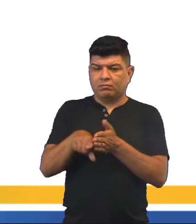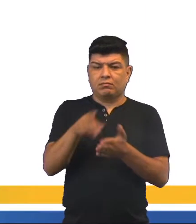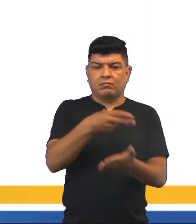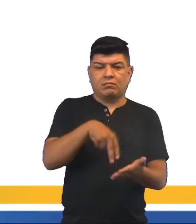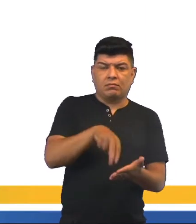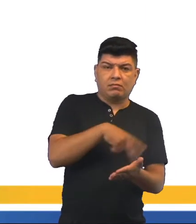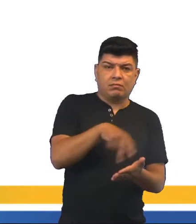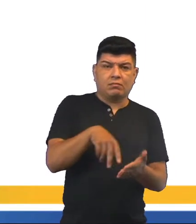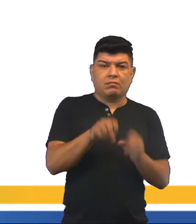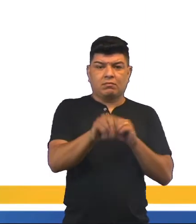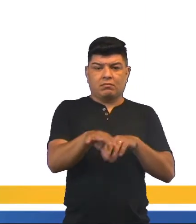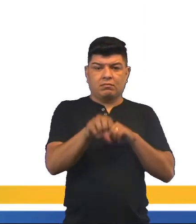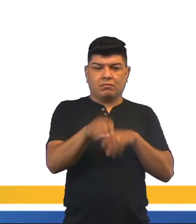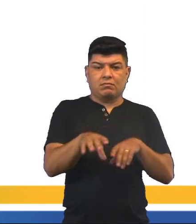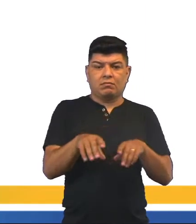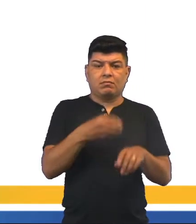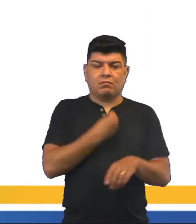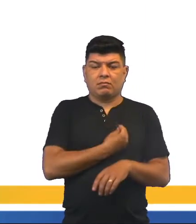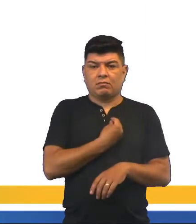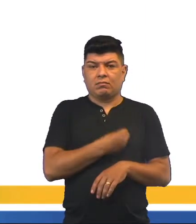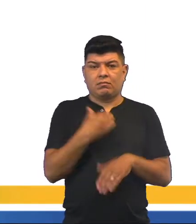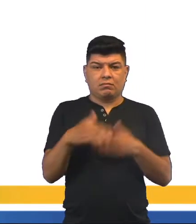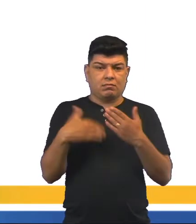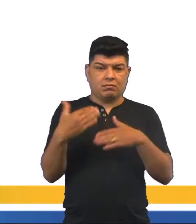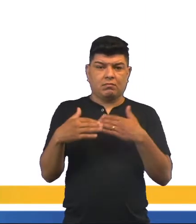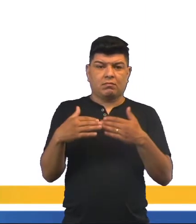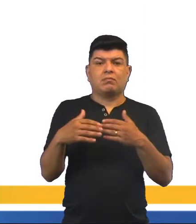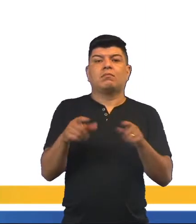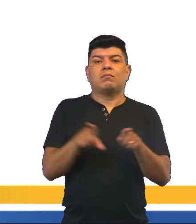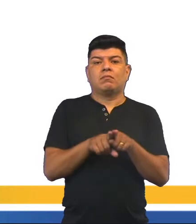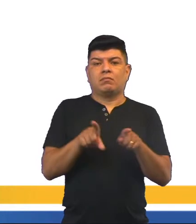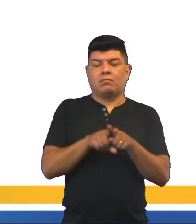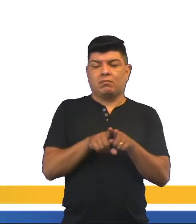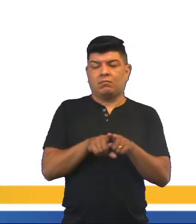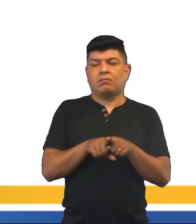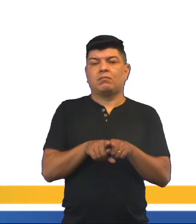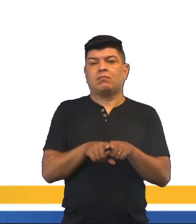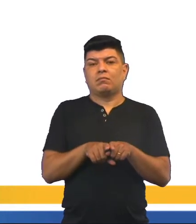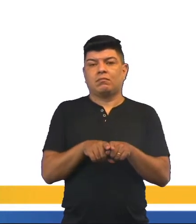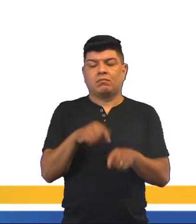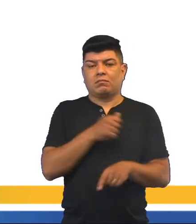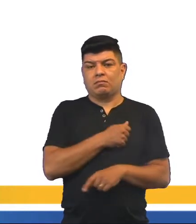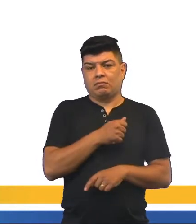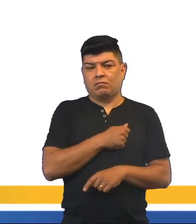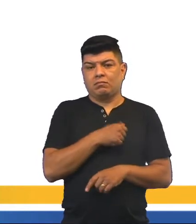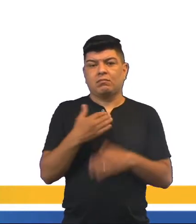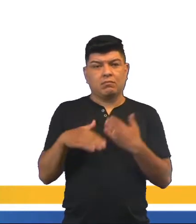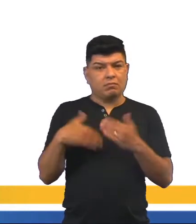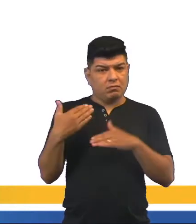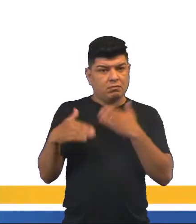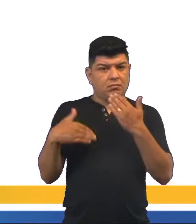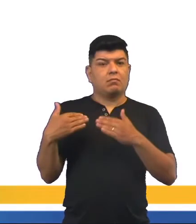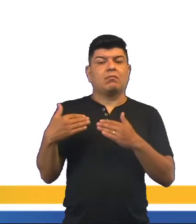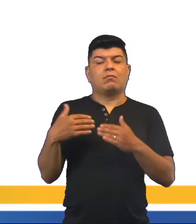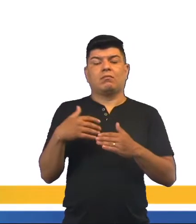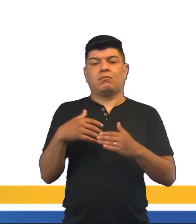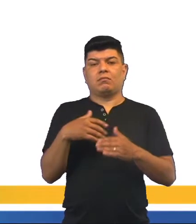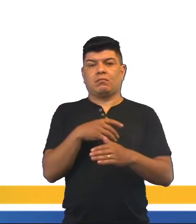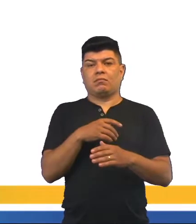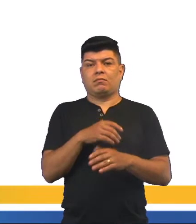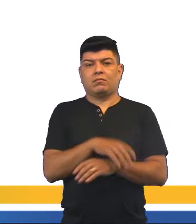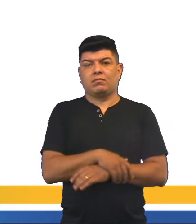dança, como educação e a participação no processo evolutivo, a participação do aluno no processo evolutivo aí